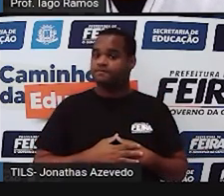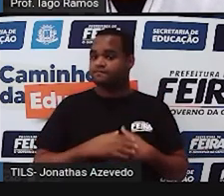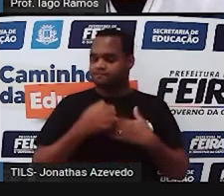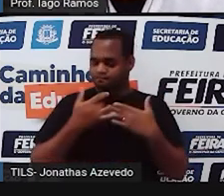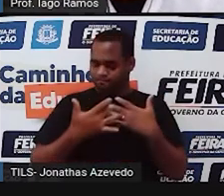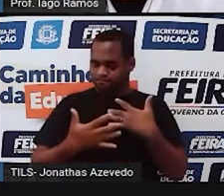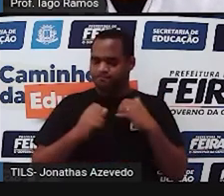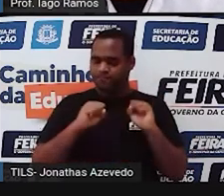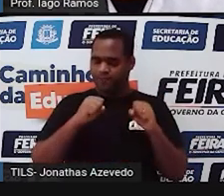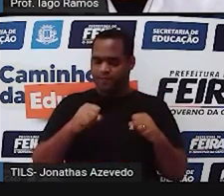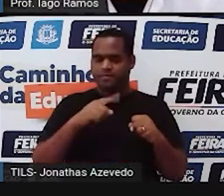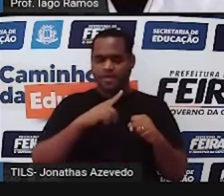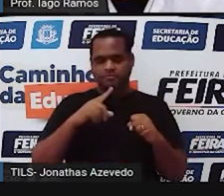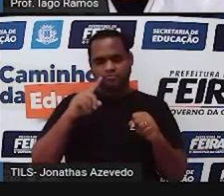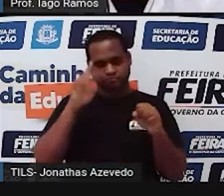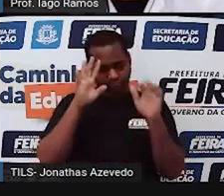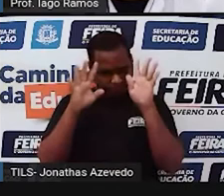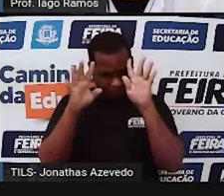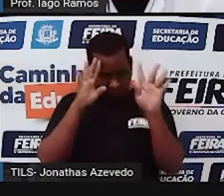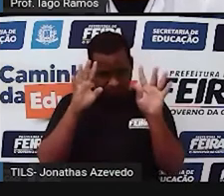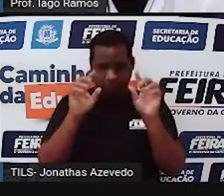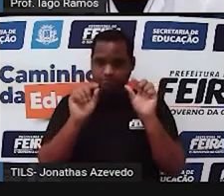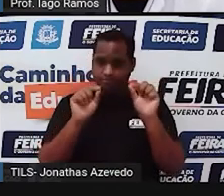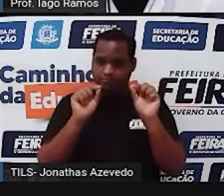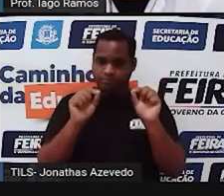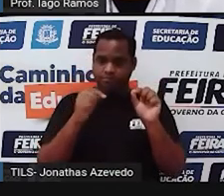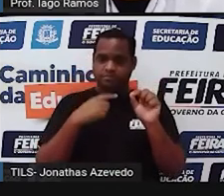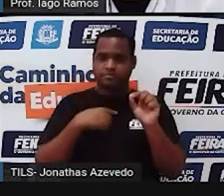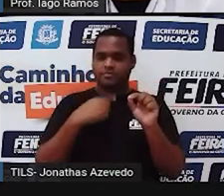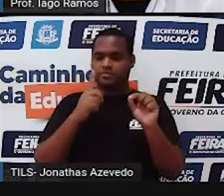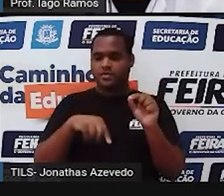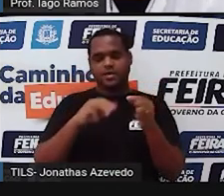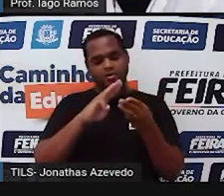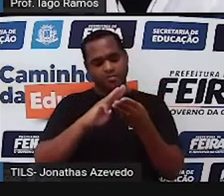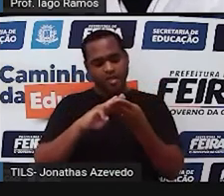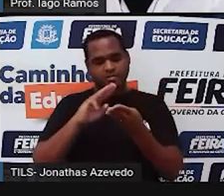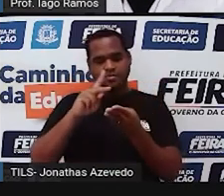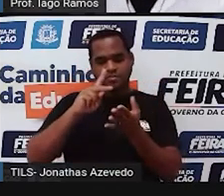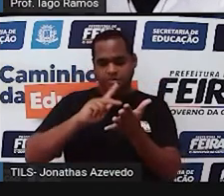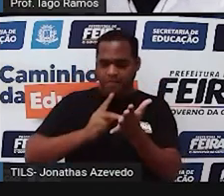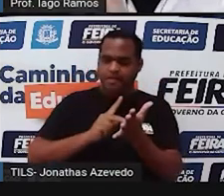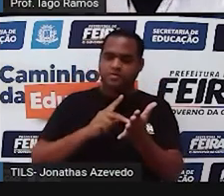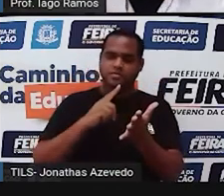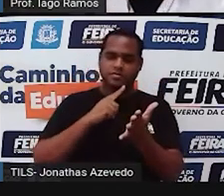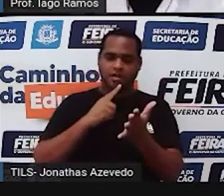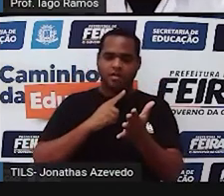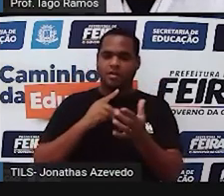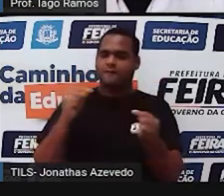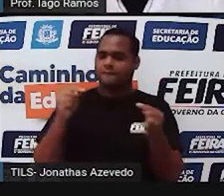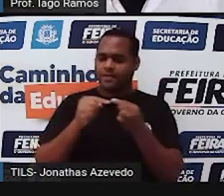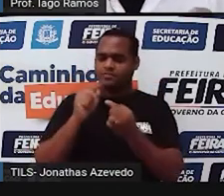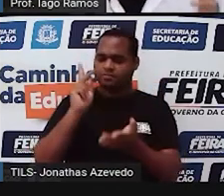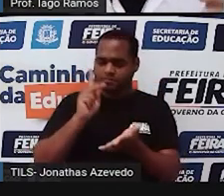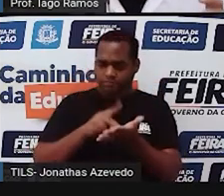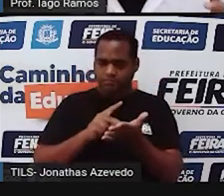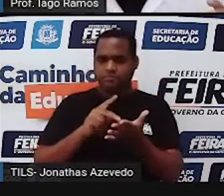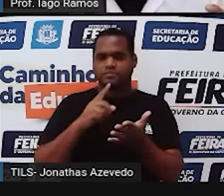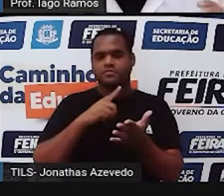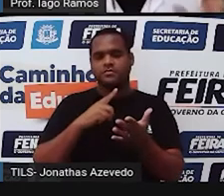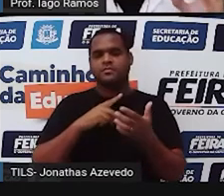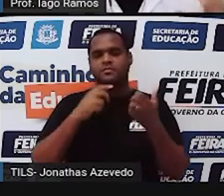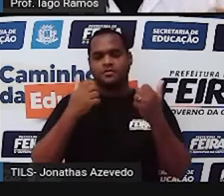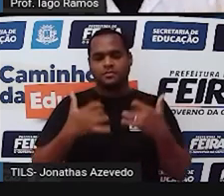E a gente vai pensar agora em uma parte da geometria aplicada no mundo real. E é claro